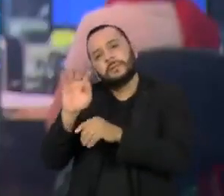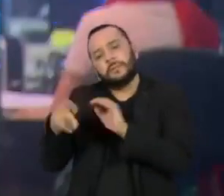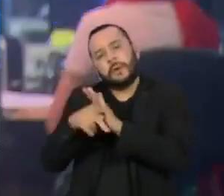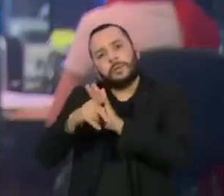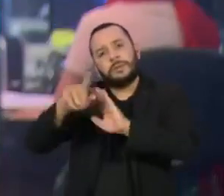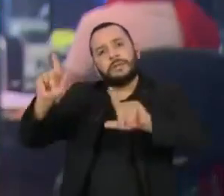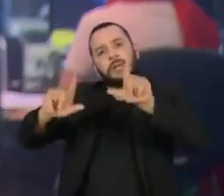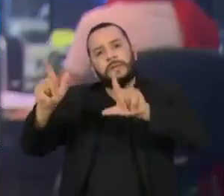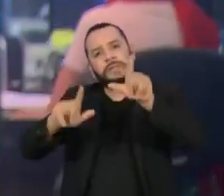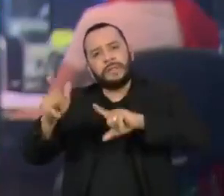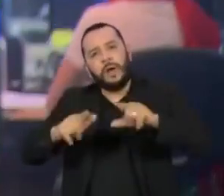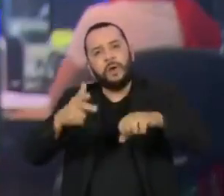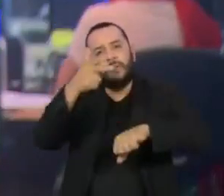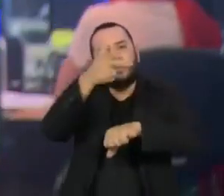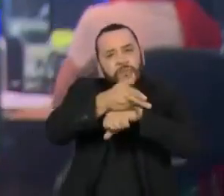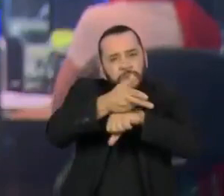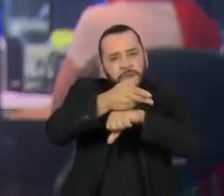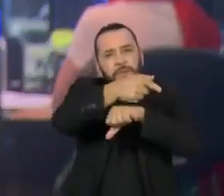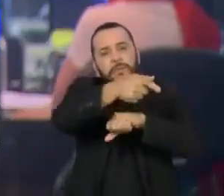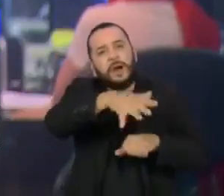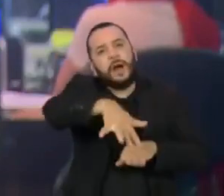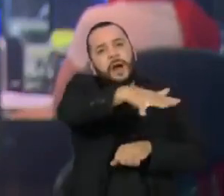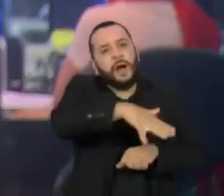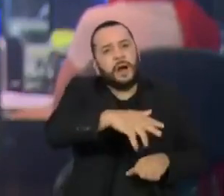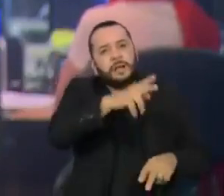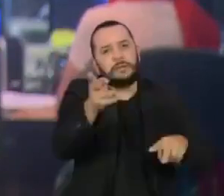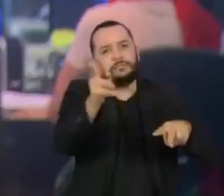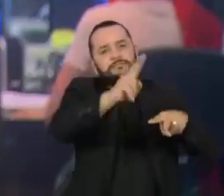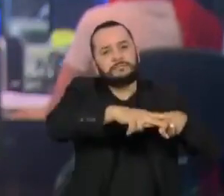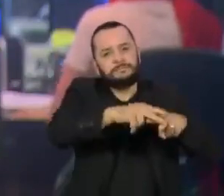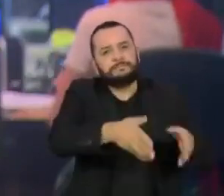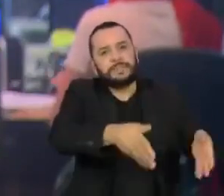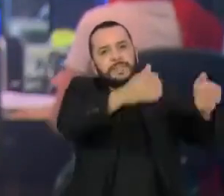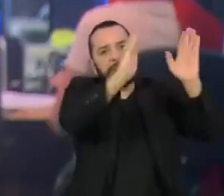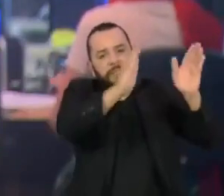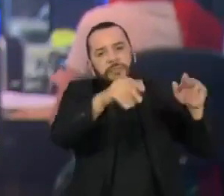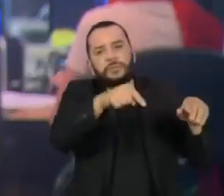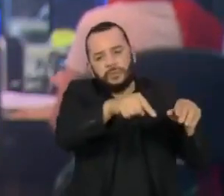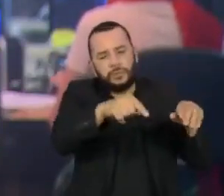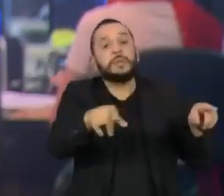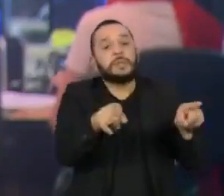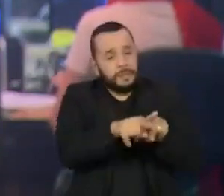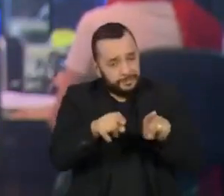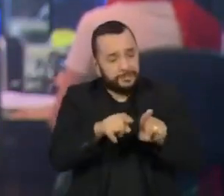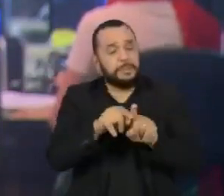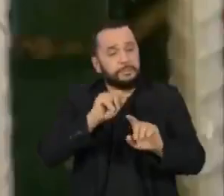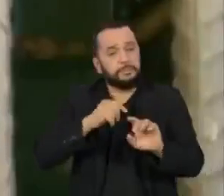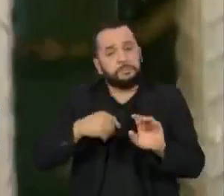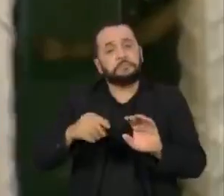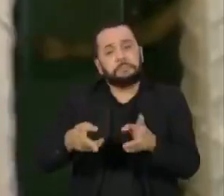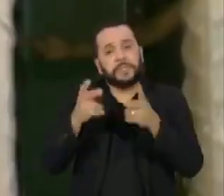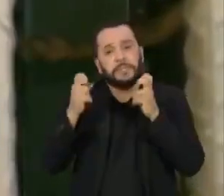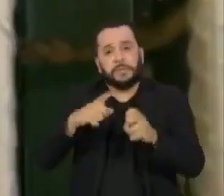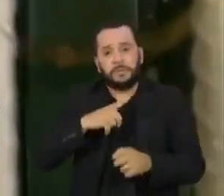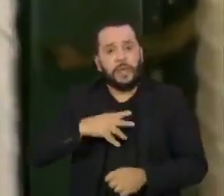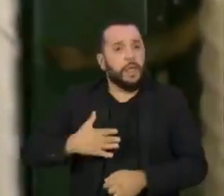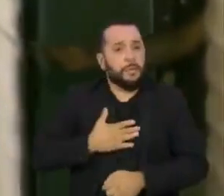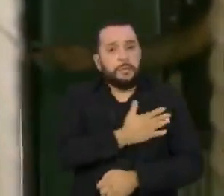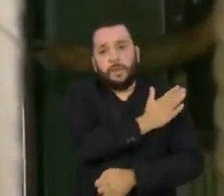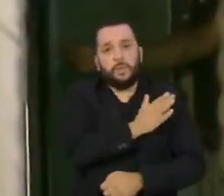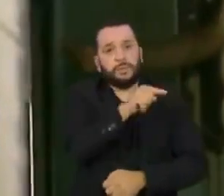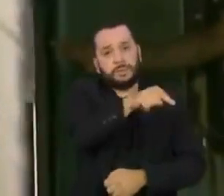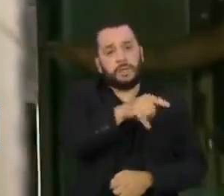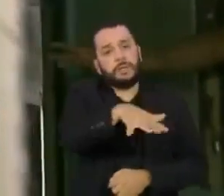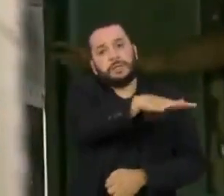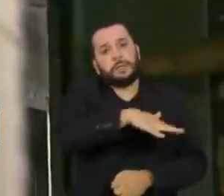E detectou a presença do racismo, preconceito e pressão dos veículos de imprensa para punição. A pesquisa